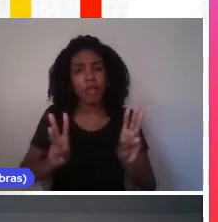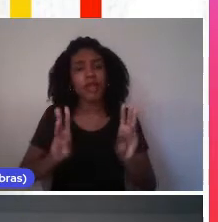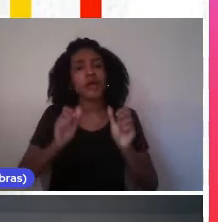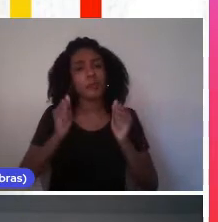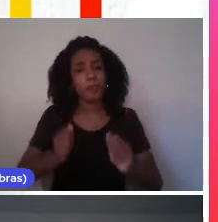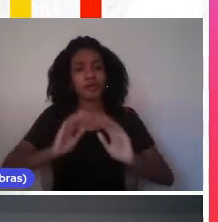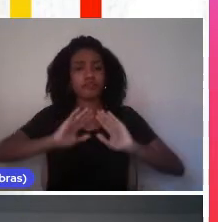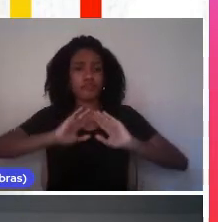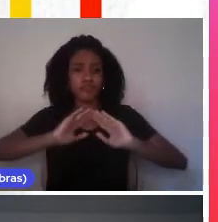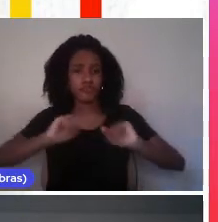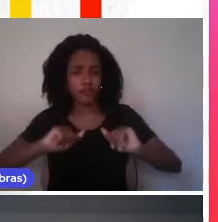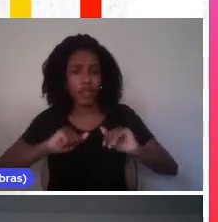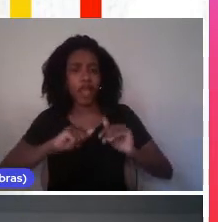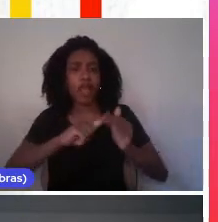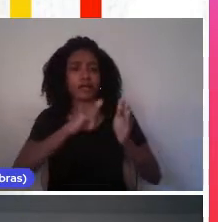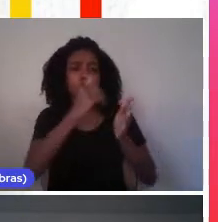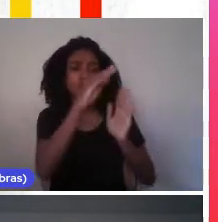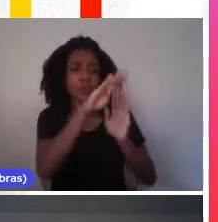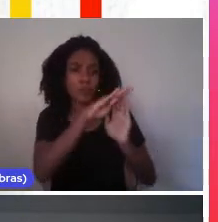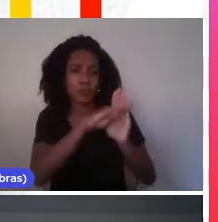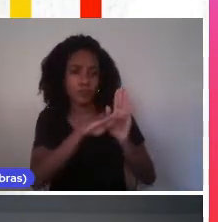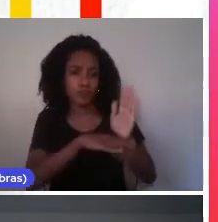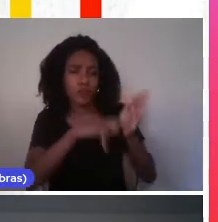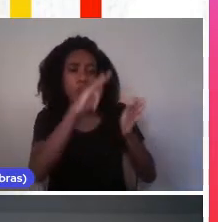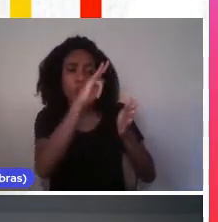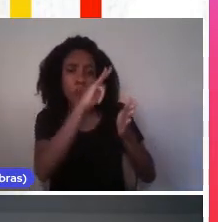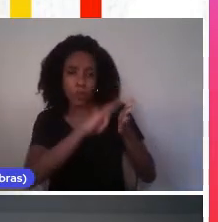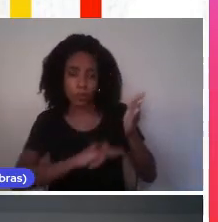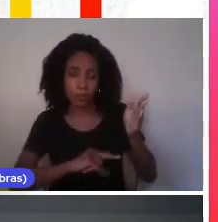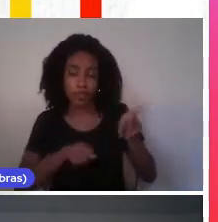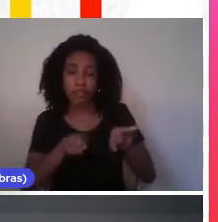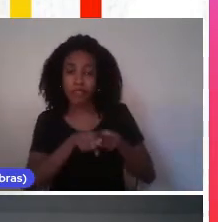enviar os materiais pelo seguinte e-mail.